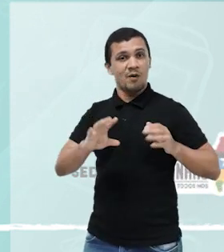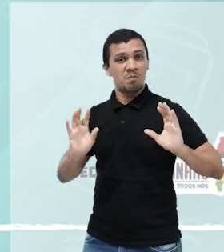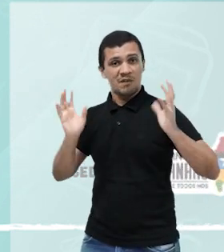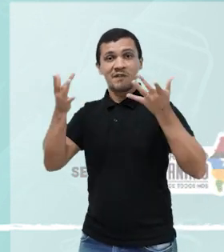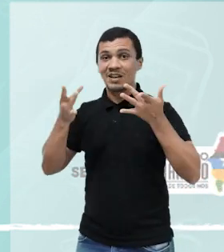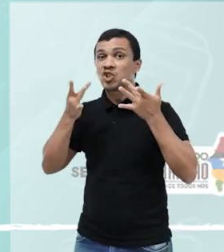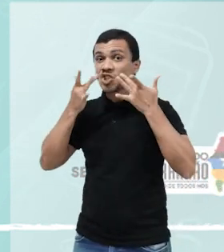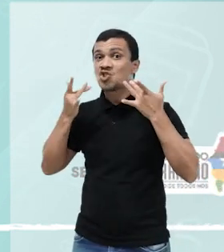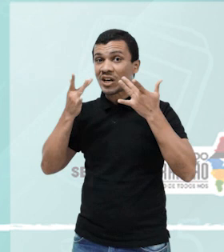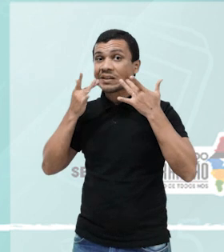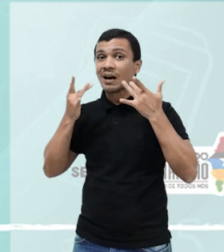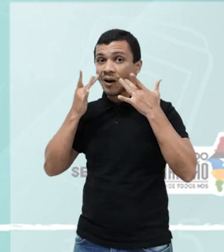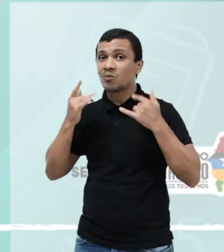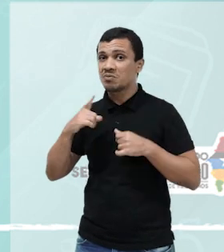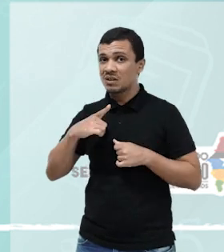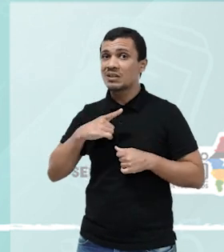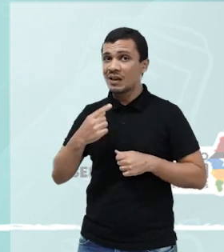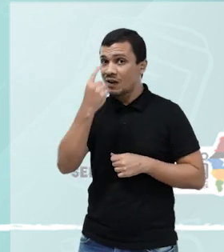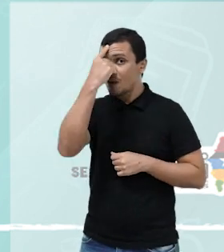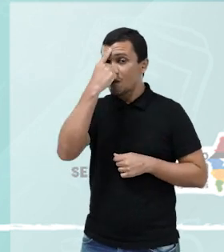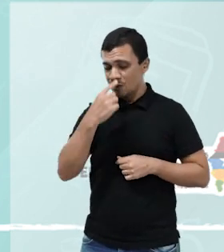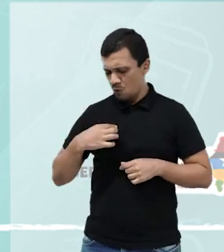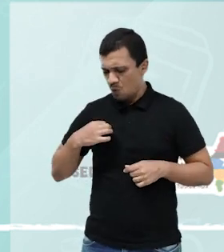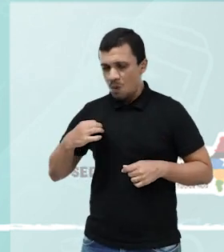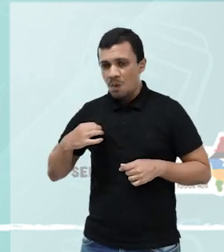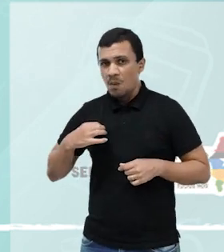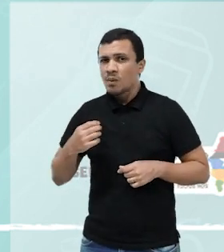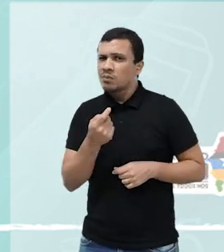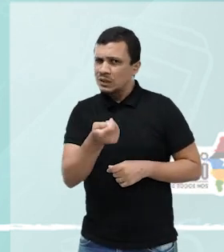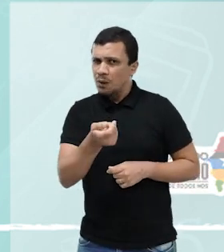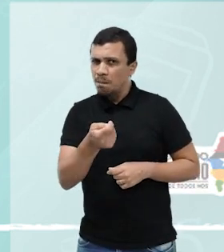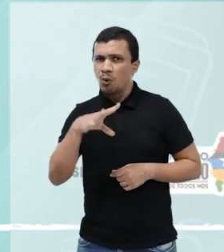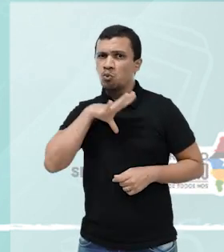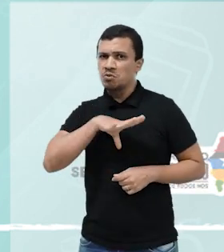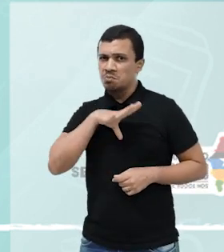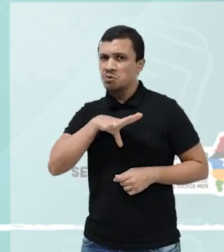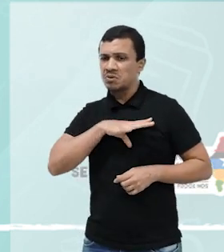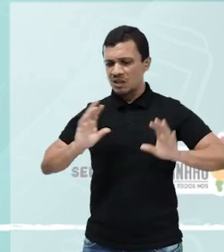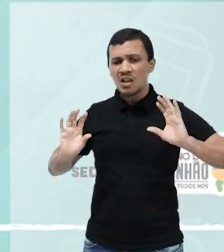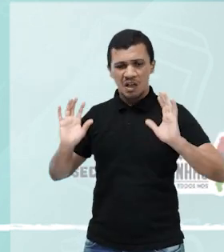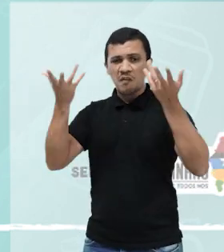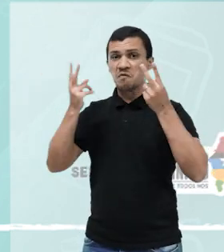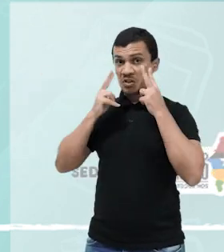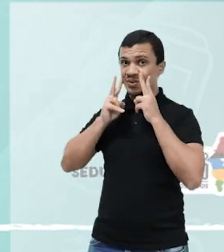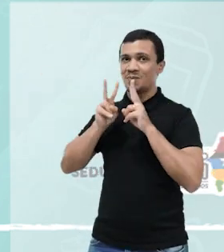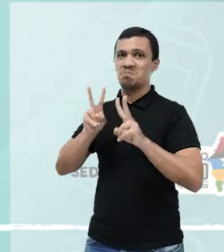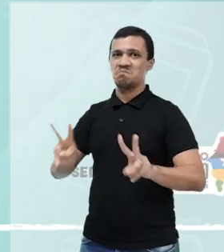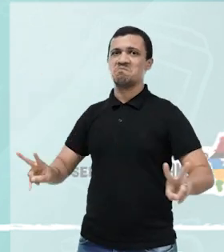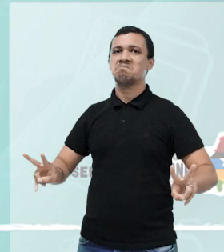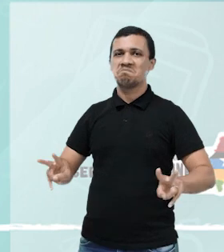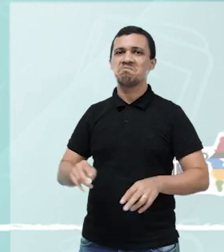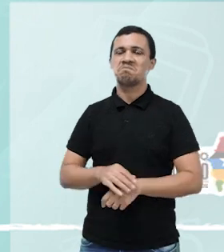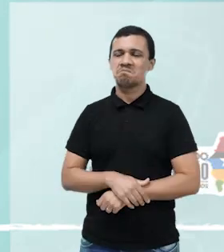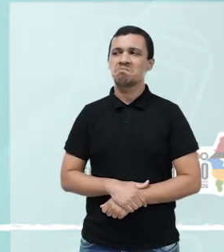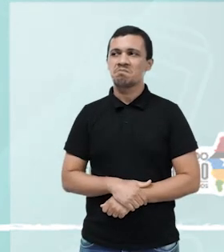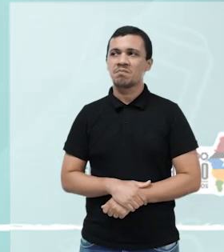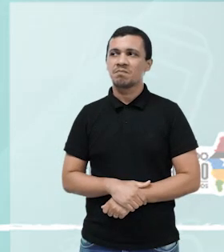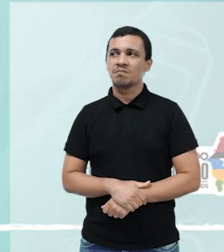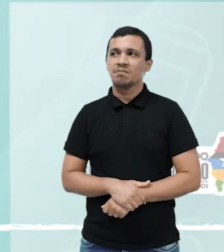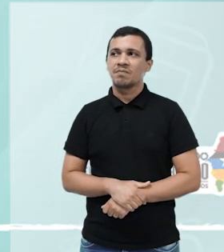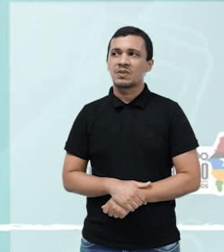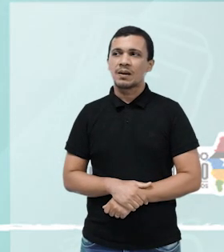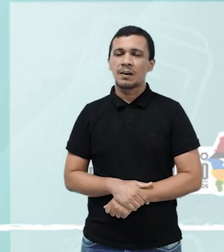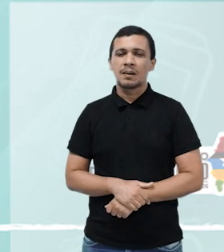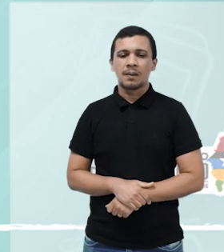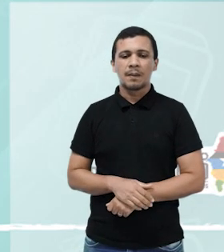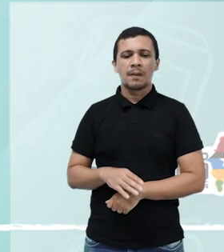a figura tem um pouco do português, e ela é muito bonita de se ver. Beleza? O bambaê de